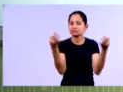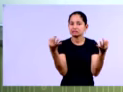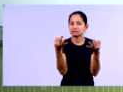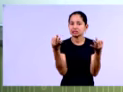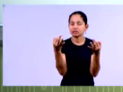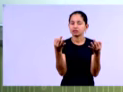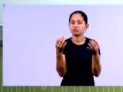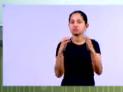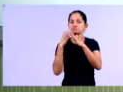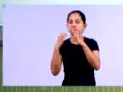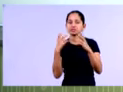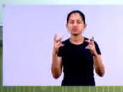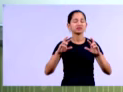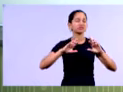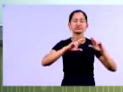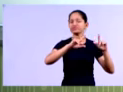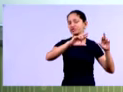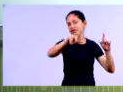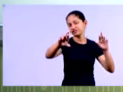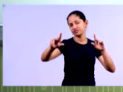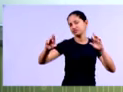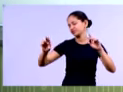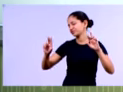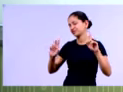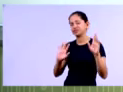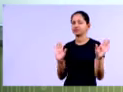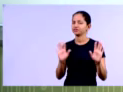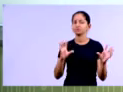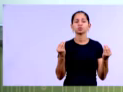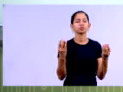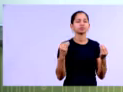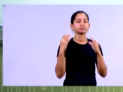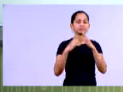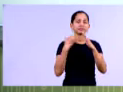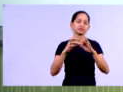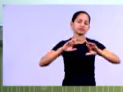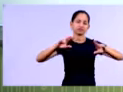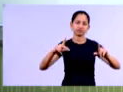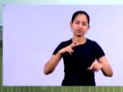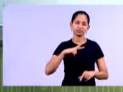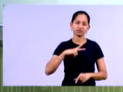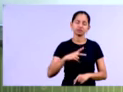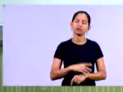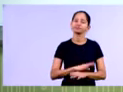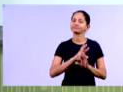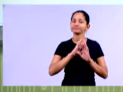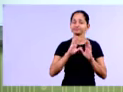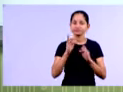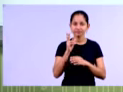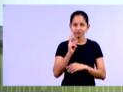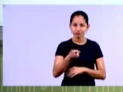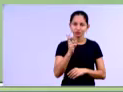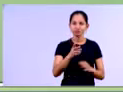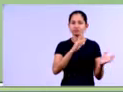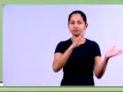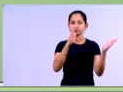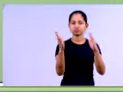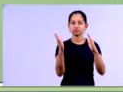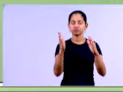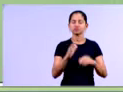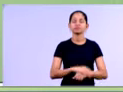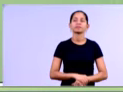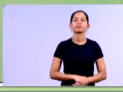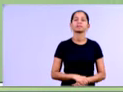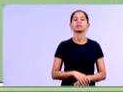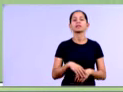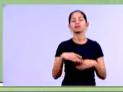entre as empresas, porque isso difere de uma empresa para, de empresa para empresa, ok, gente? Vamos na sequência, turma, aqui no slide, né? Então,